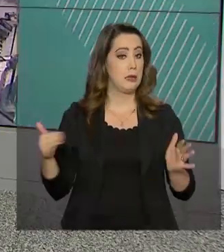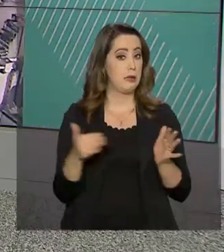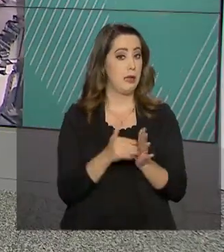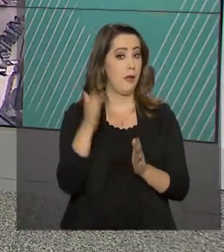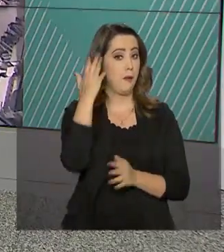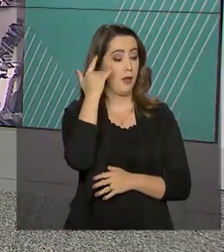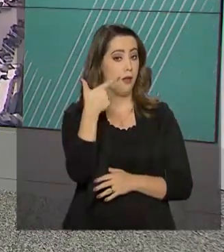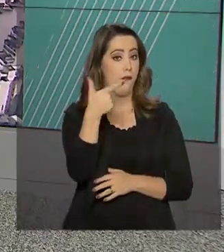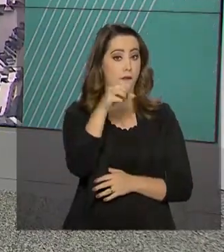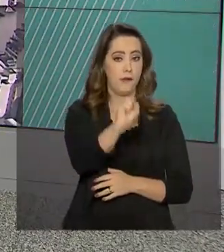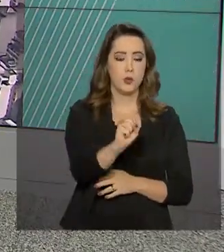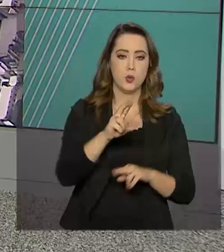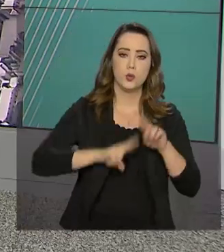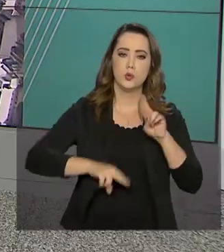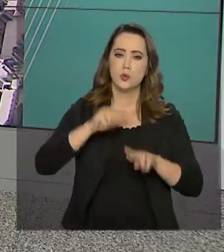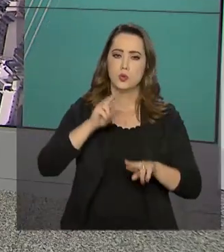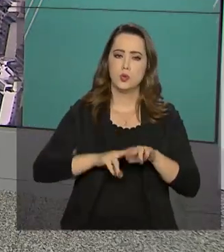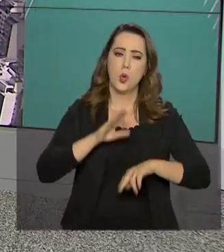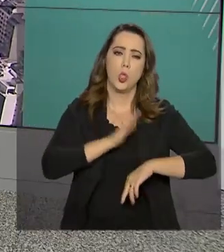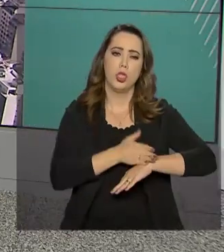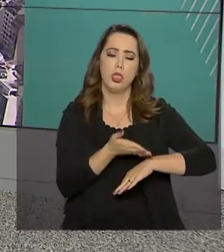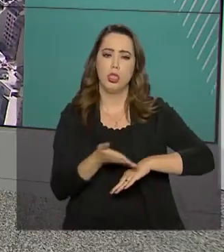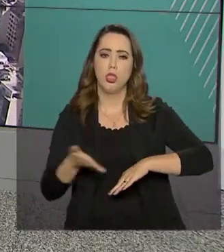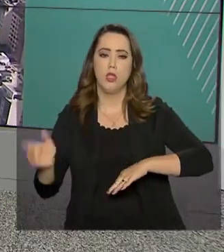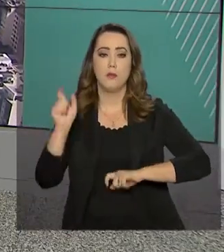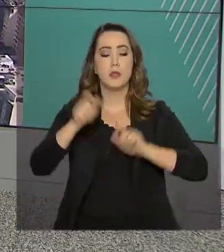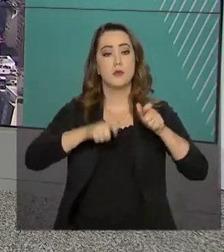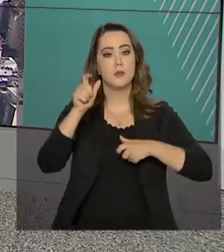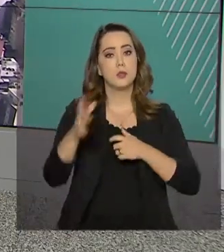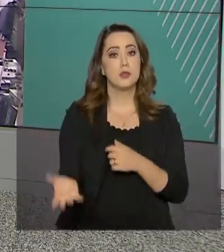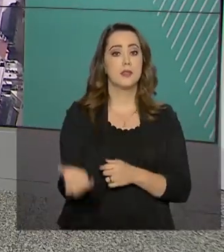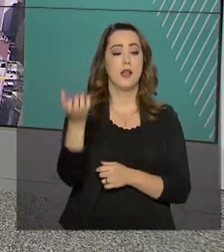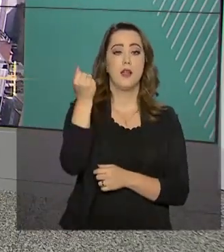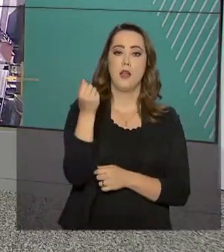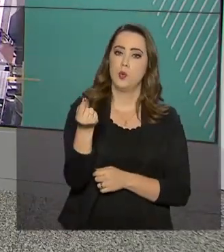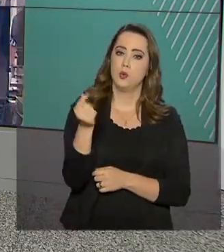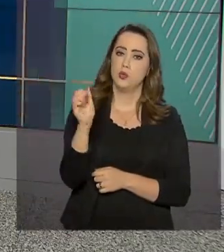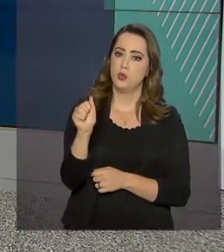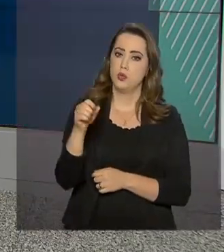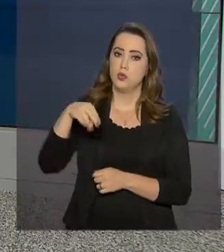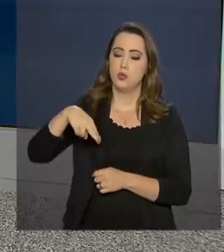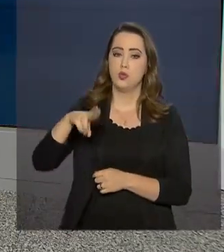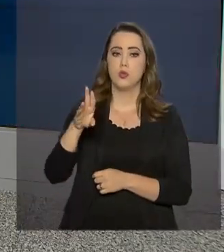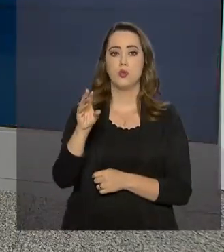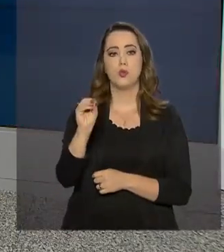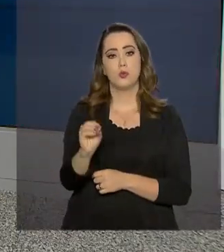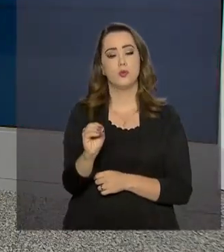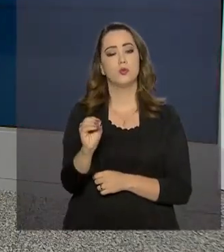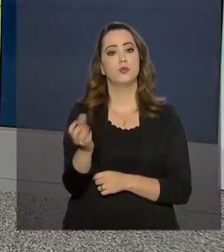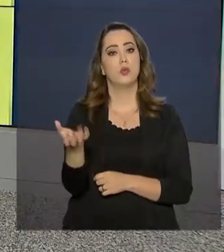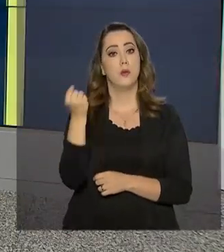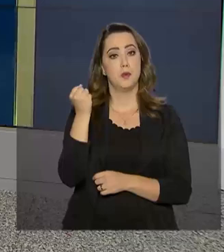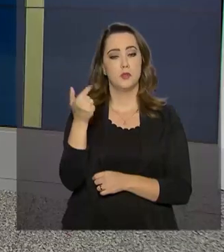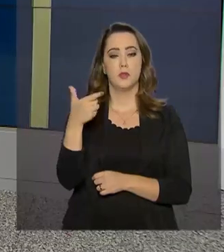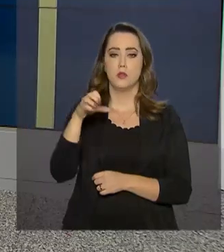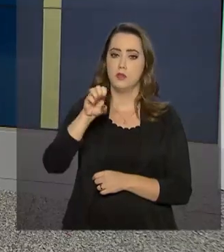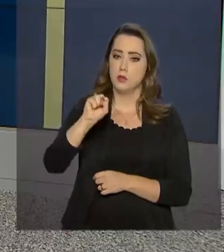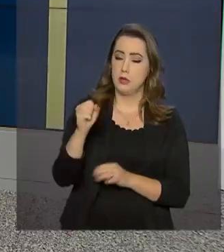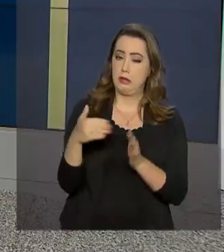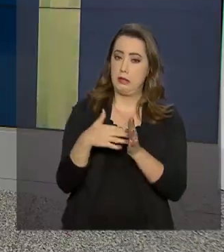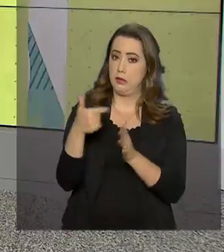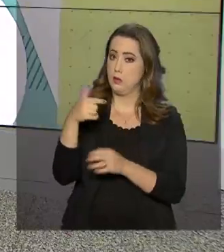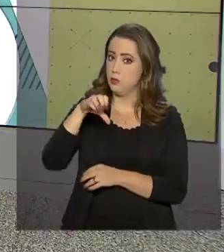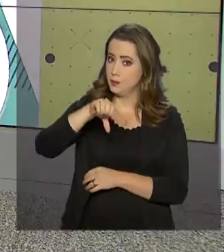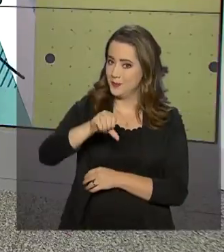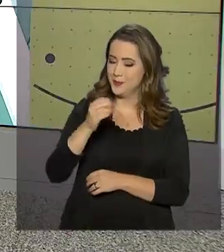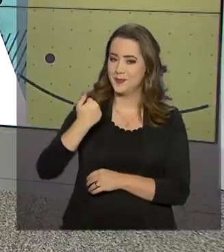amanhã, 28 de junho, o prazo para os trabalhadores sacarem o abono salarial 2018-2019. Mais